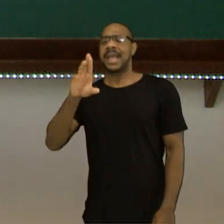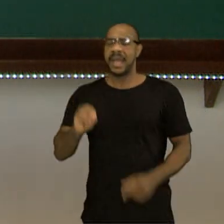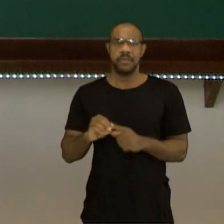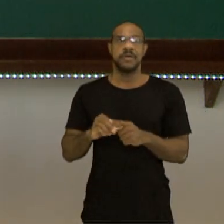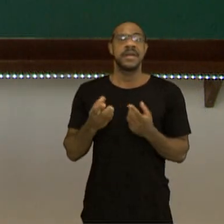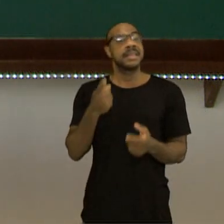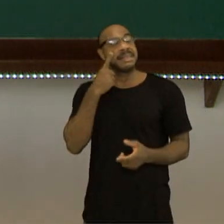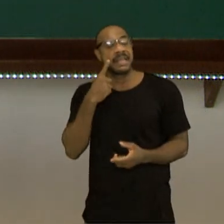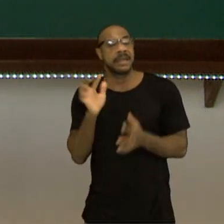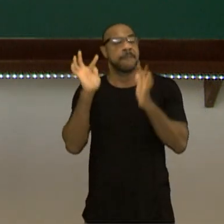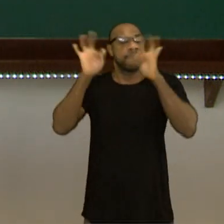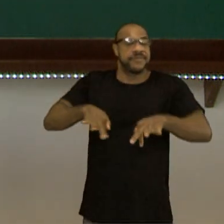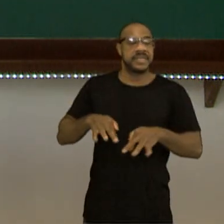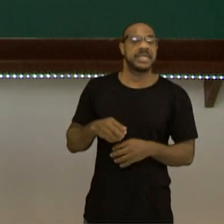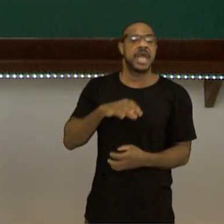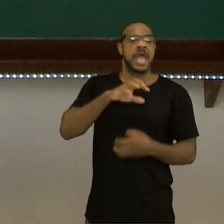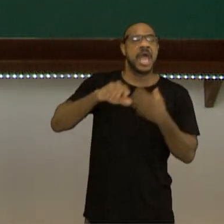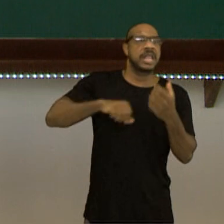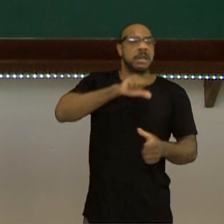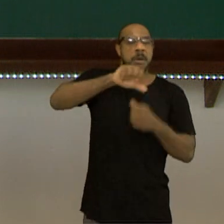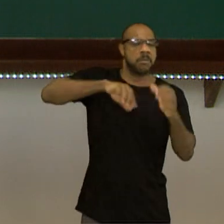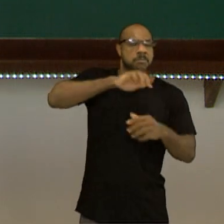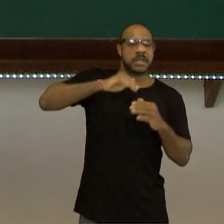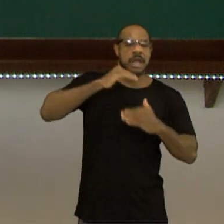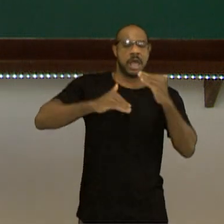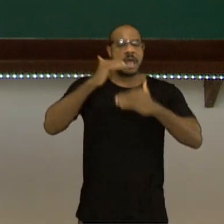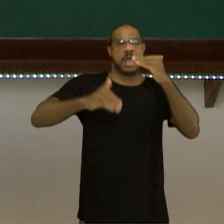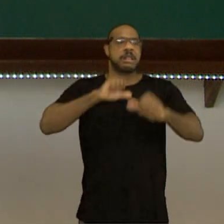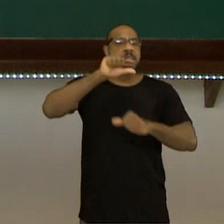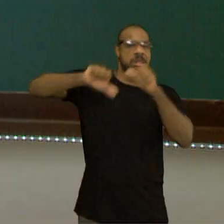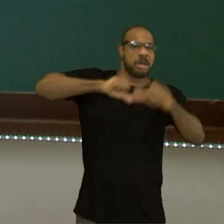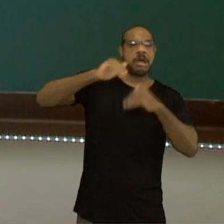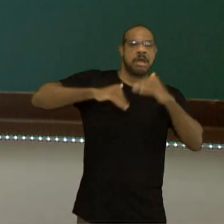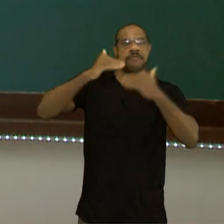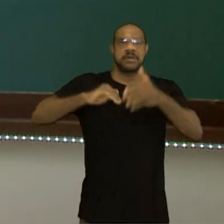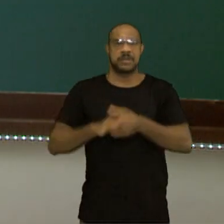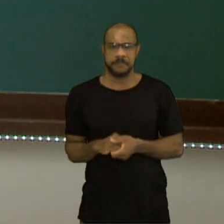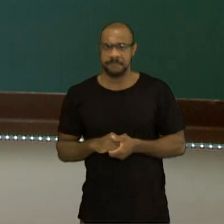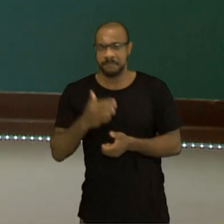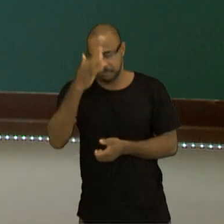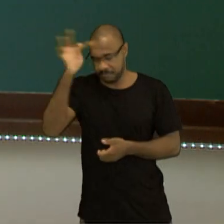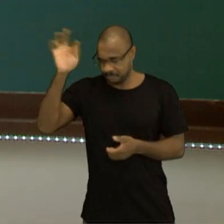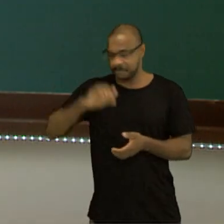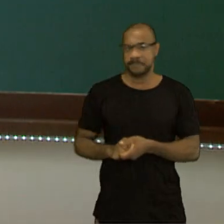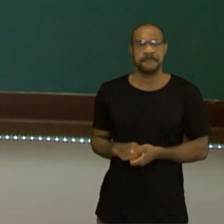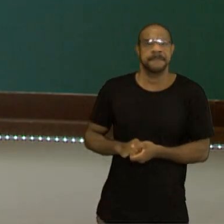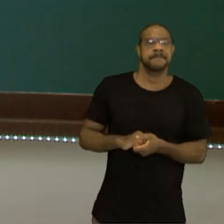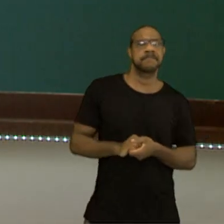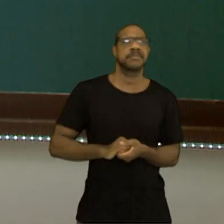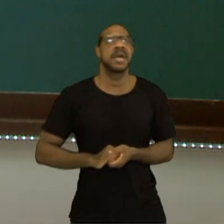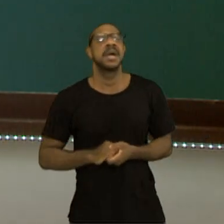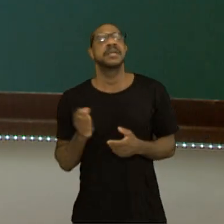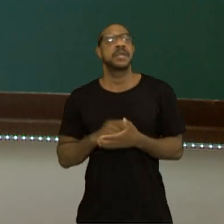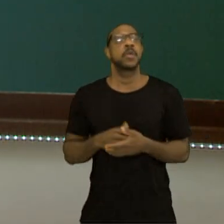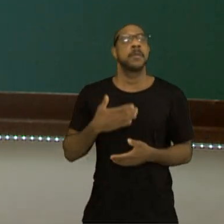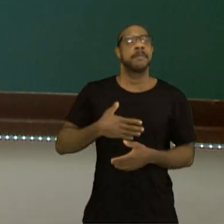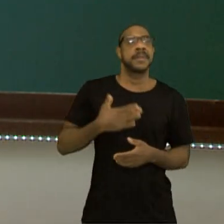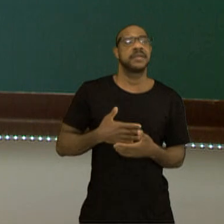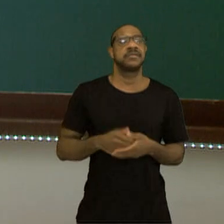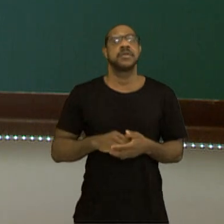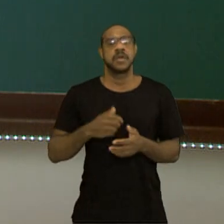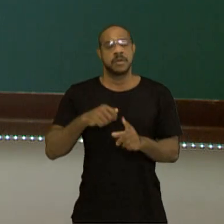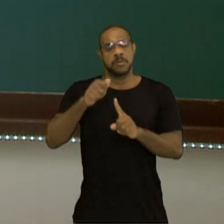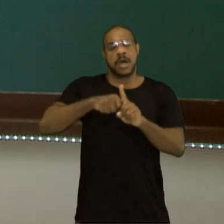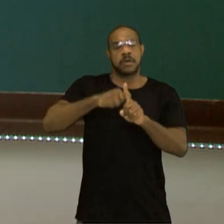revolução. Mas, em 1799, nas chamadas Jornadas de Agosto, nós vamos ver que